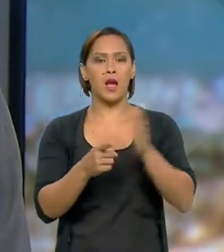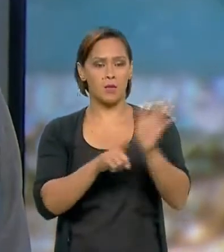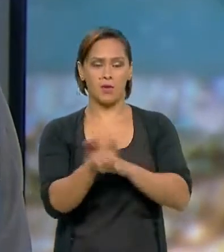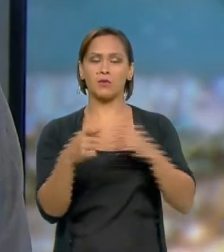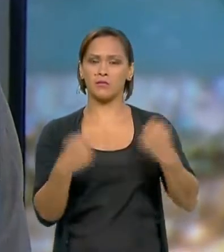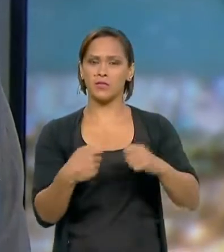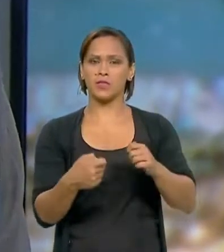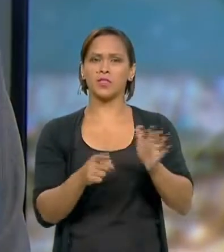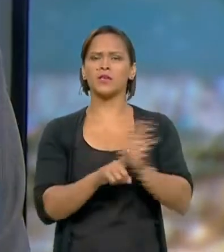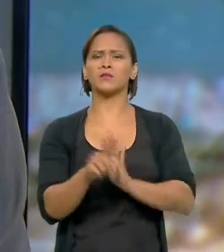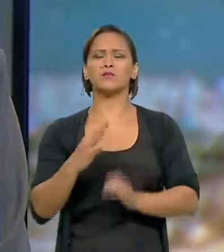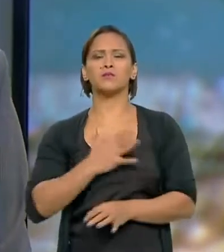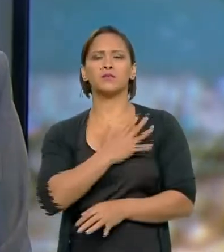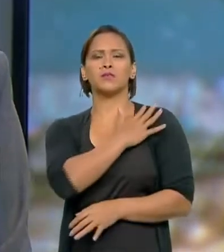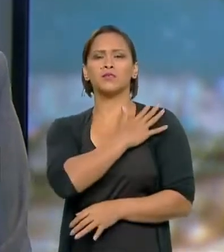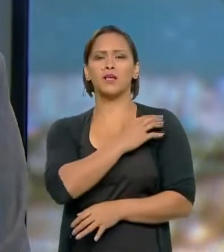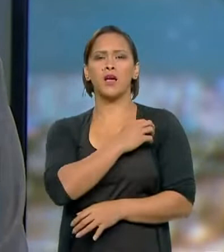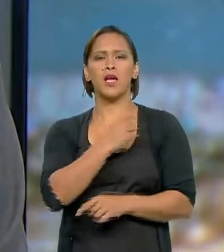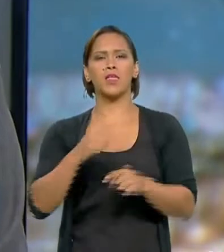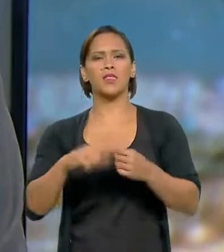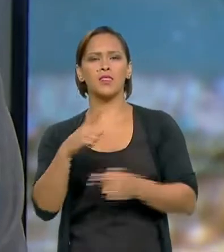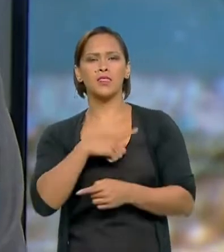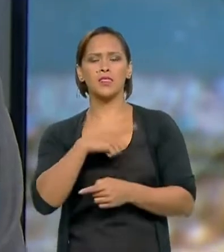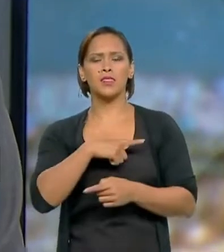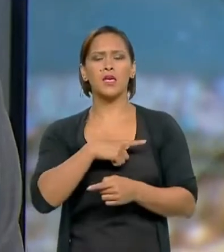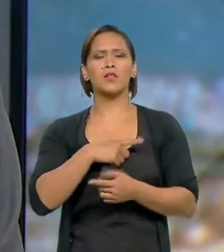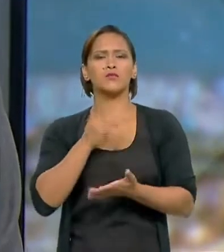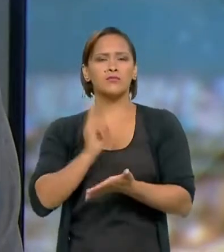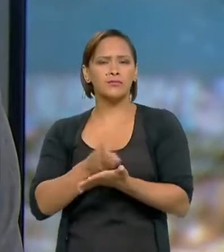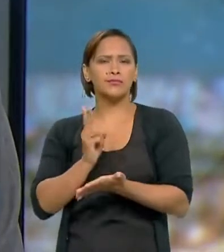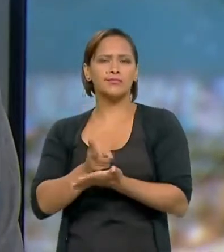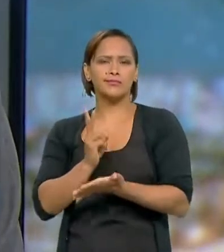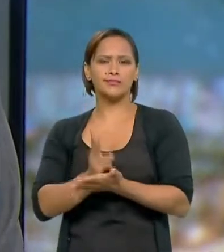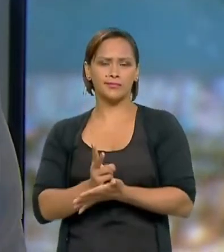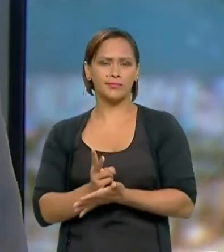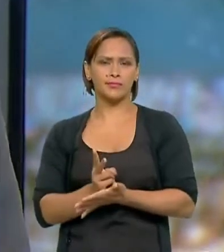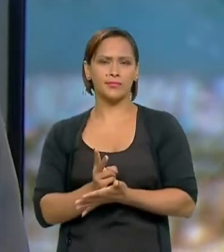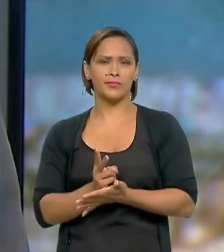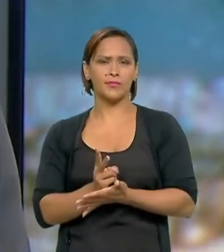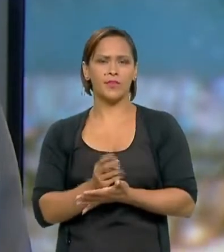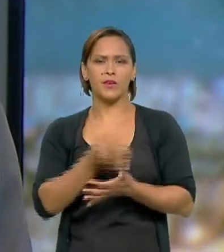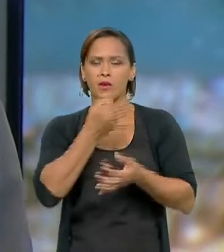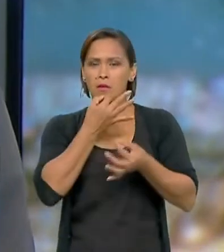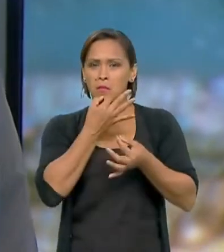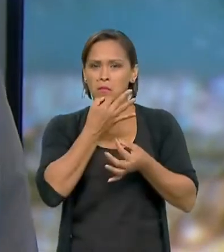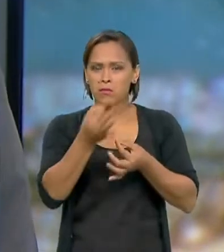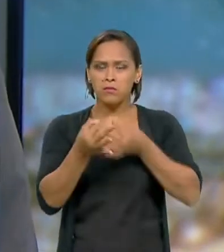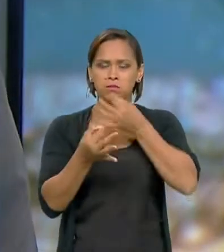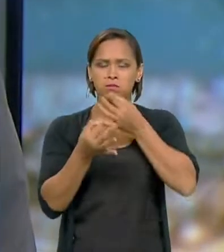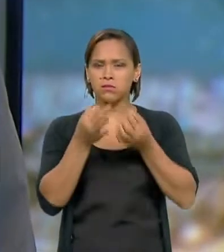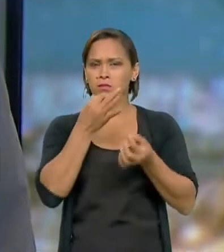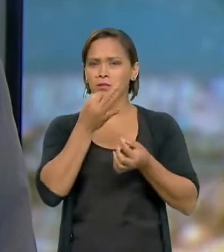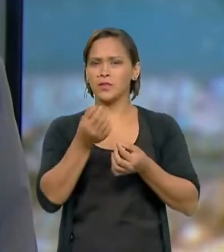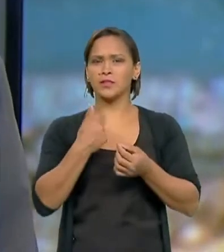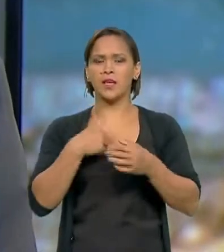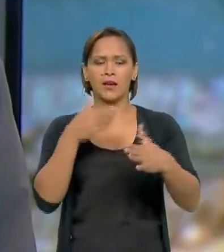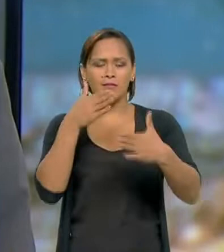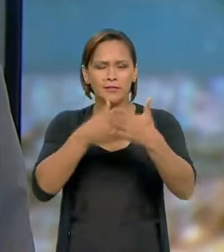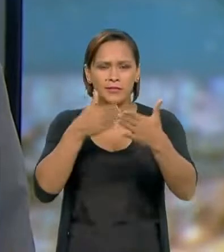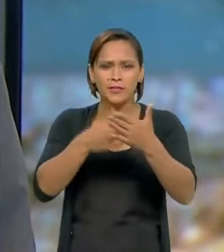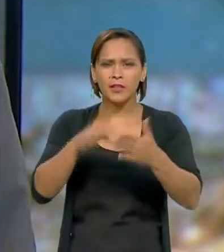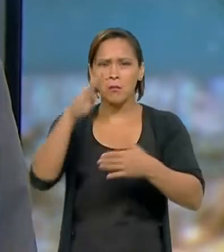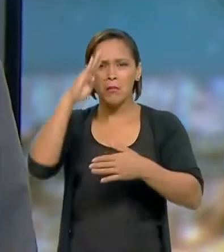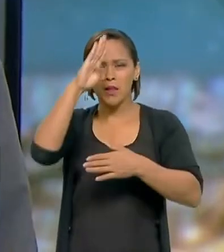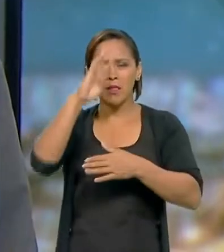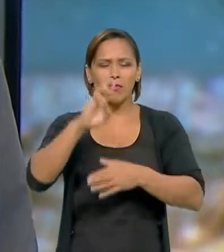pergunta, general. Mesmo o senhor tendo reiteradamente comentado que intervenção militar não